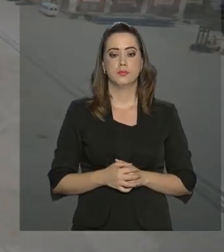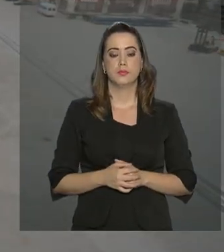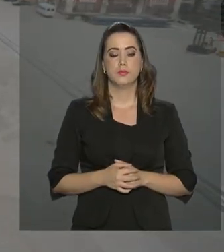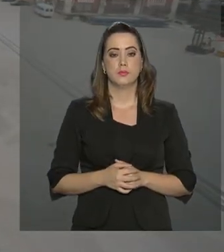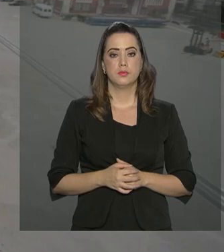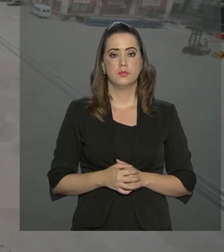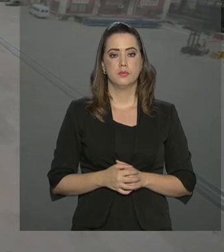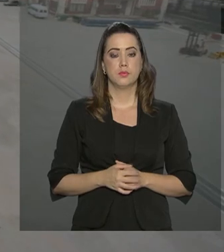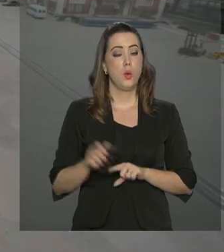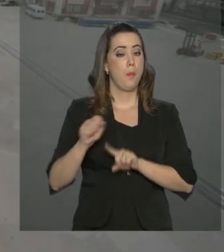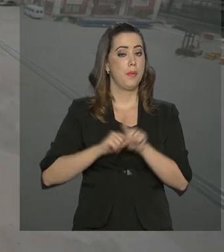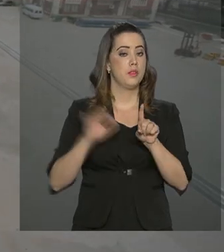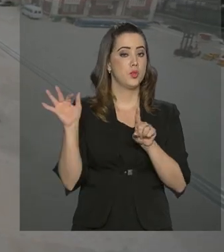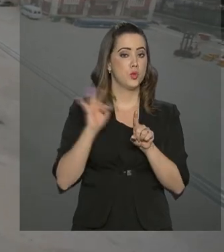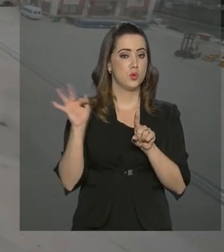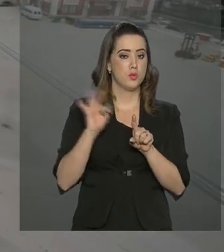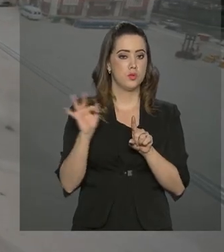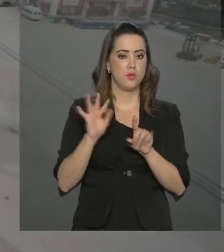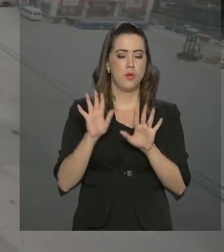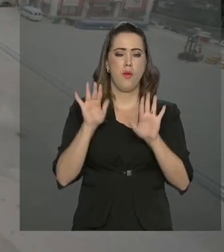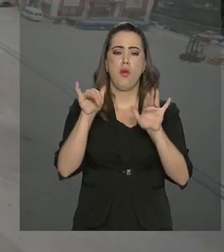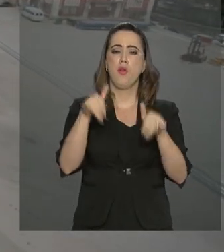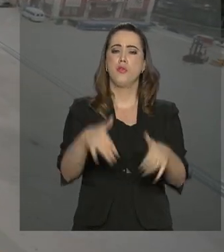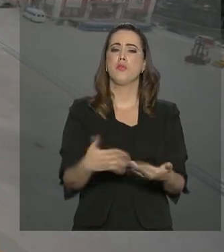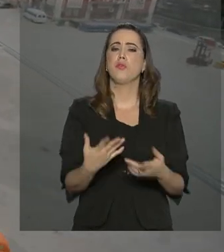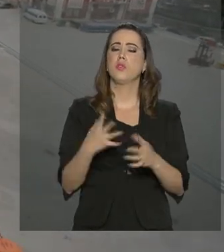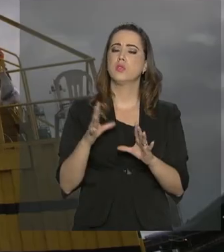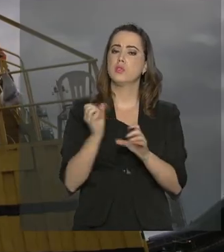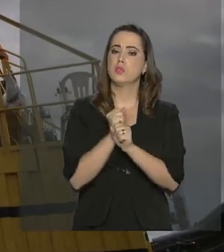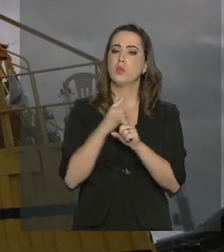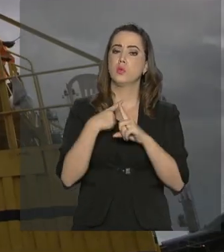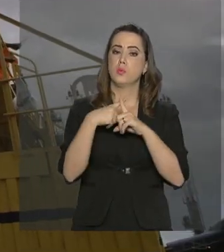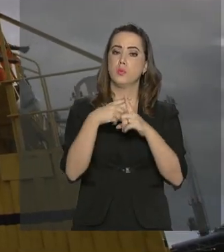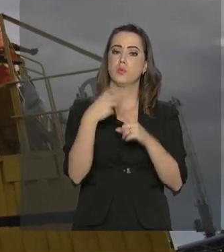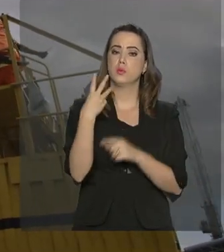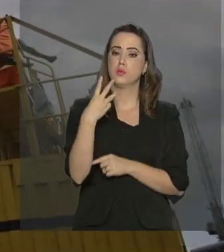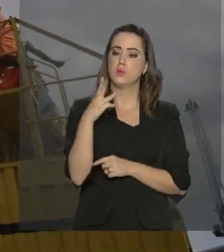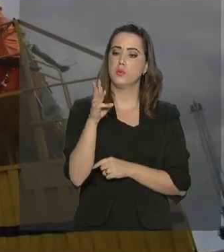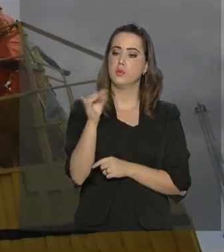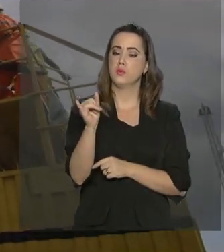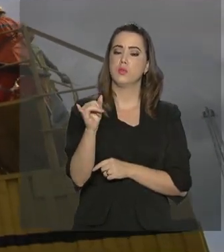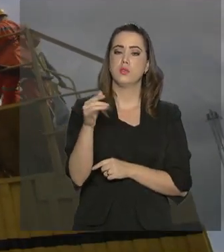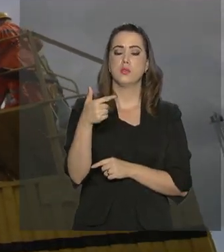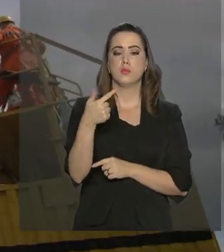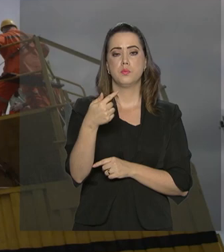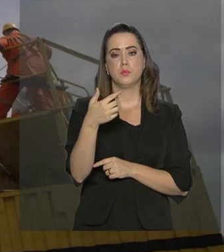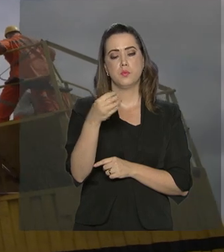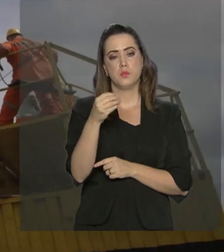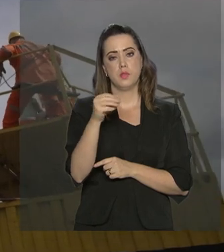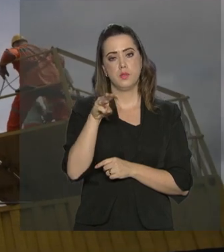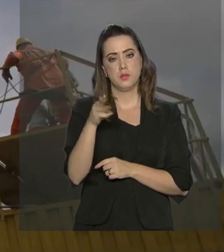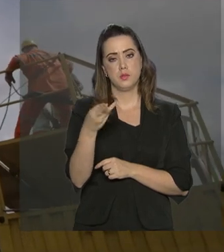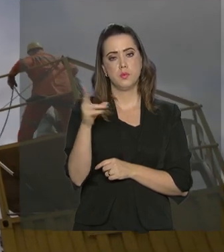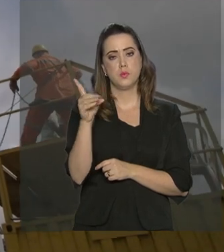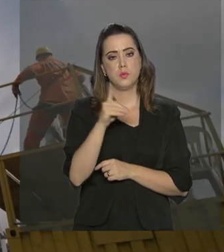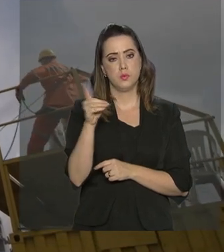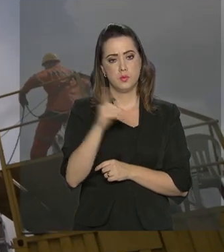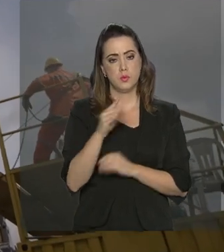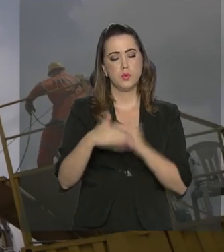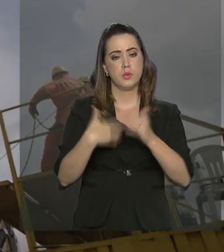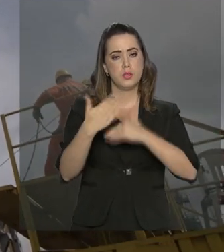O mês de fevereiro encerrou com saldo positivo de 3 bilhões e 700 milhões de dólares.